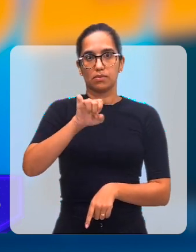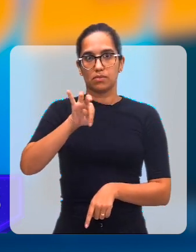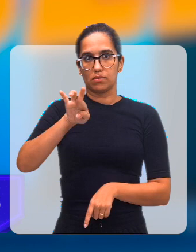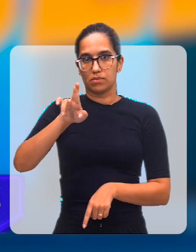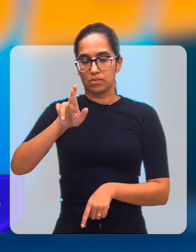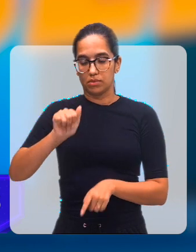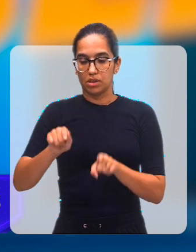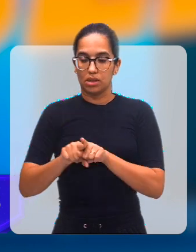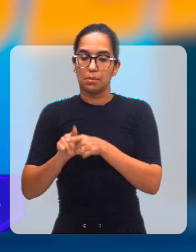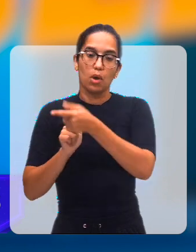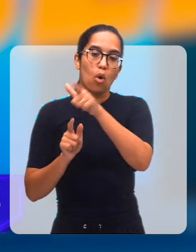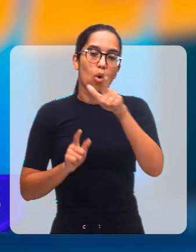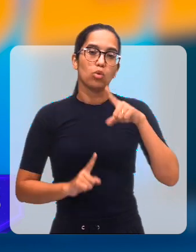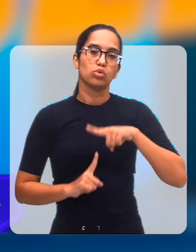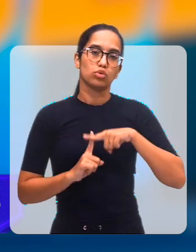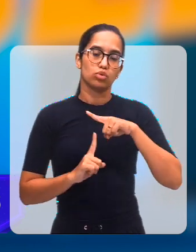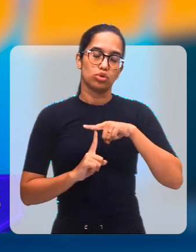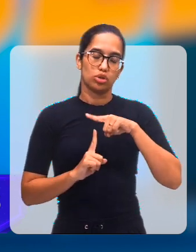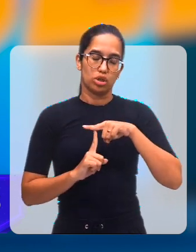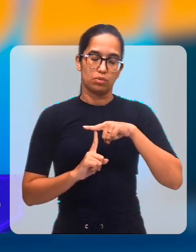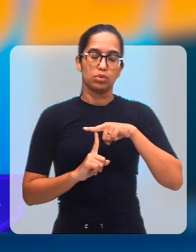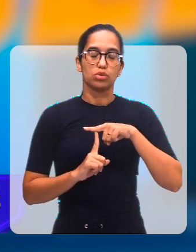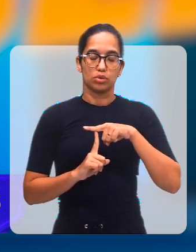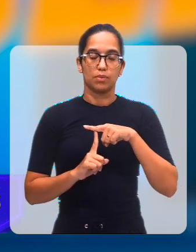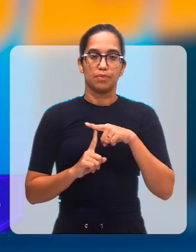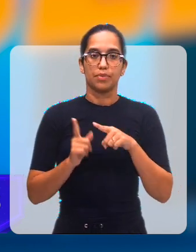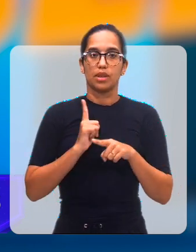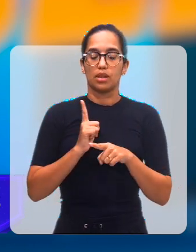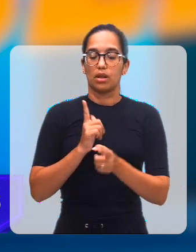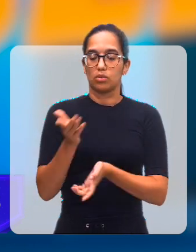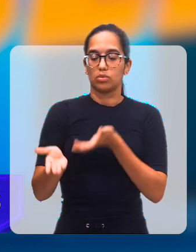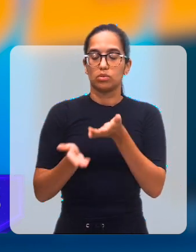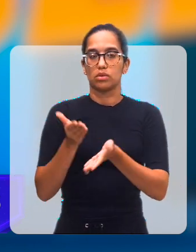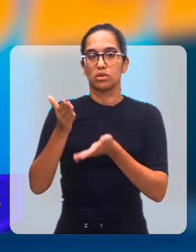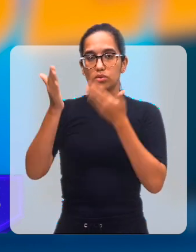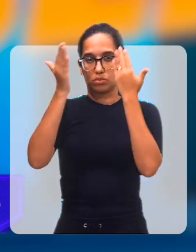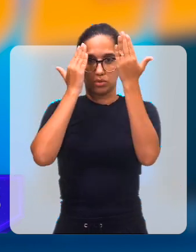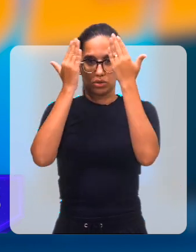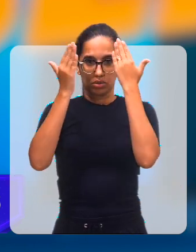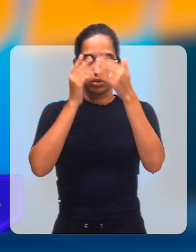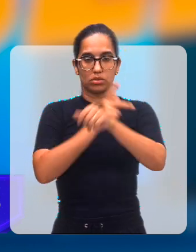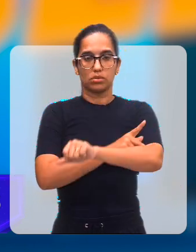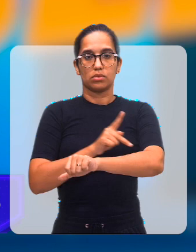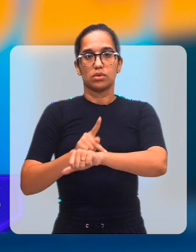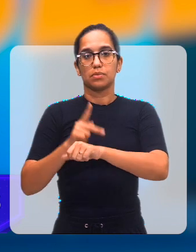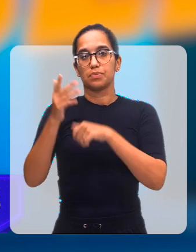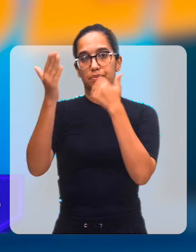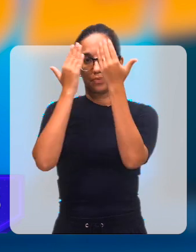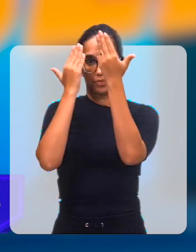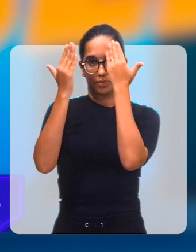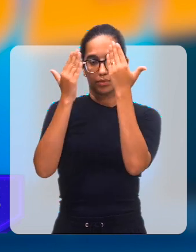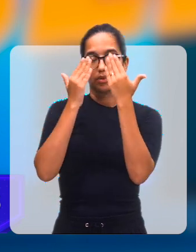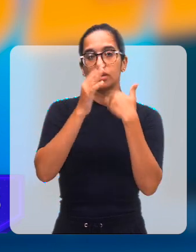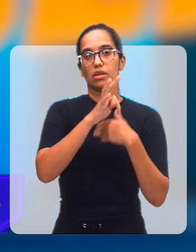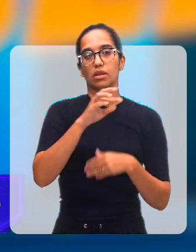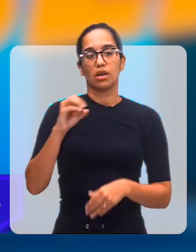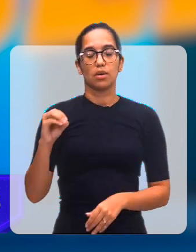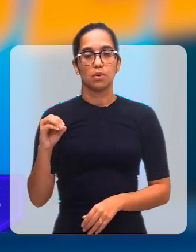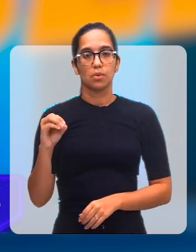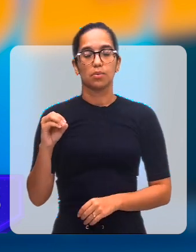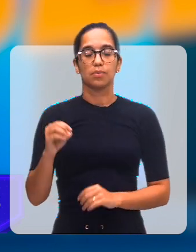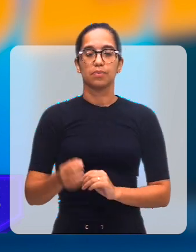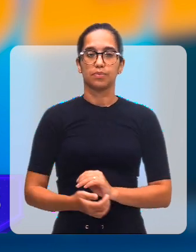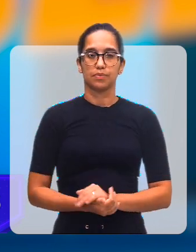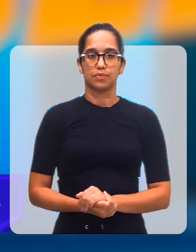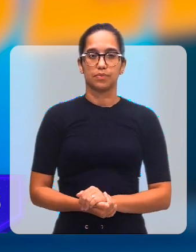conforme a necessidade apresentada. A criança realiza o atendimento com psicólogo, psicopedagogo, terapeuta